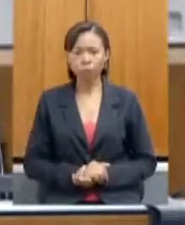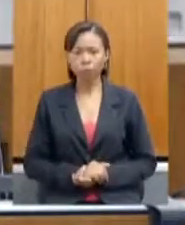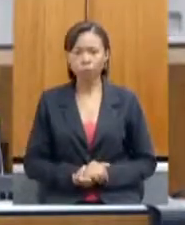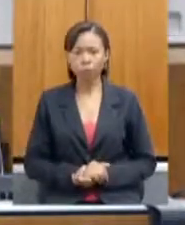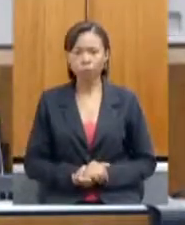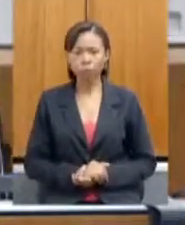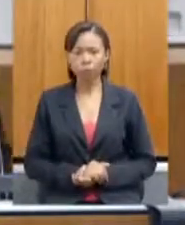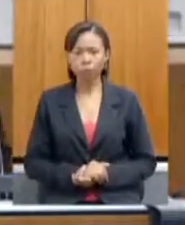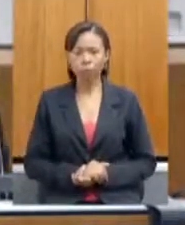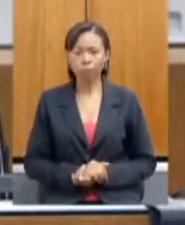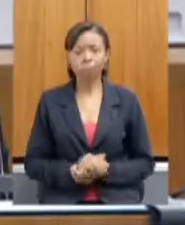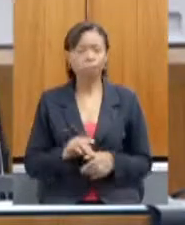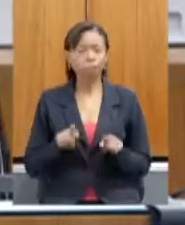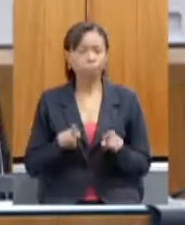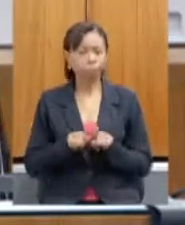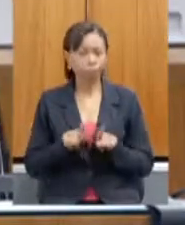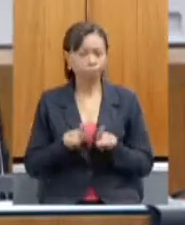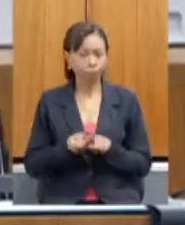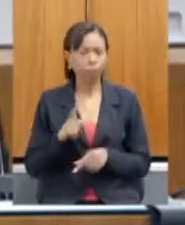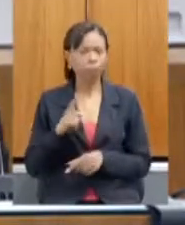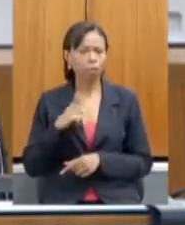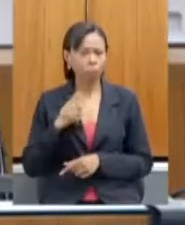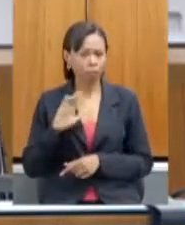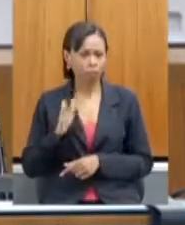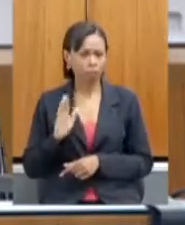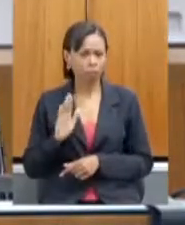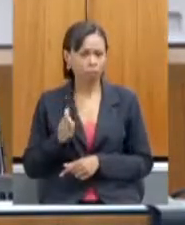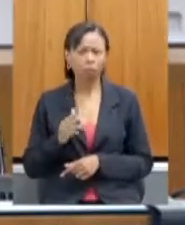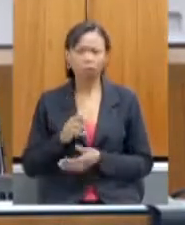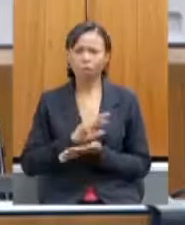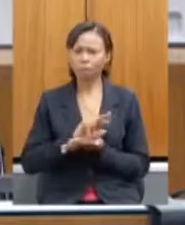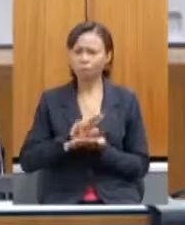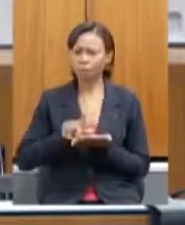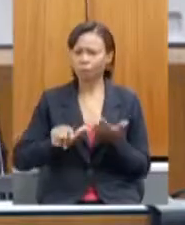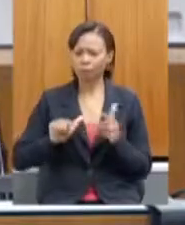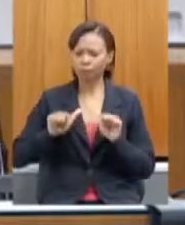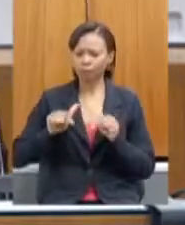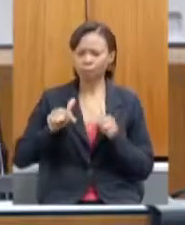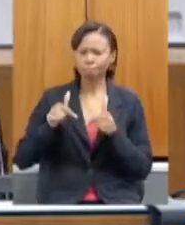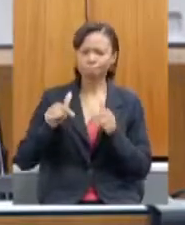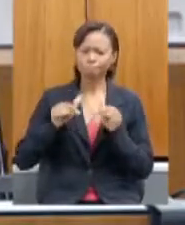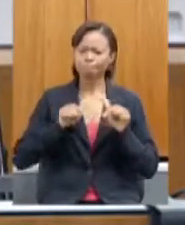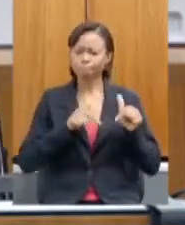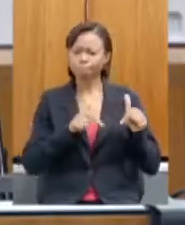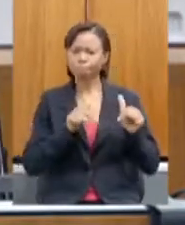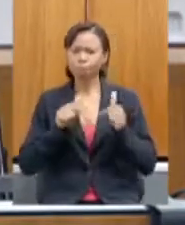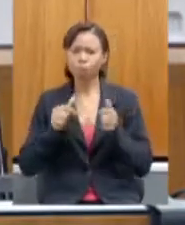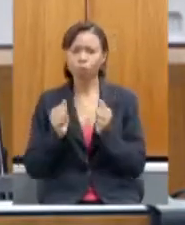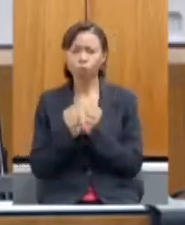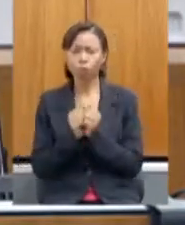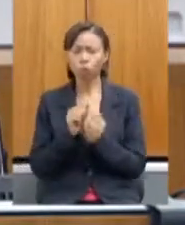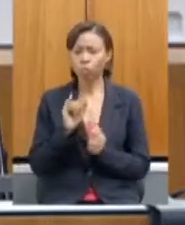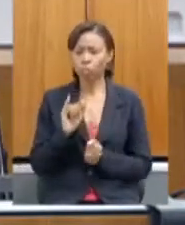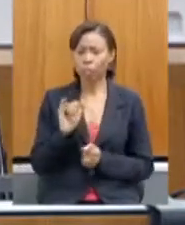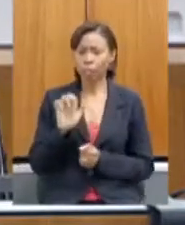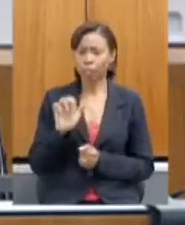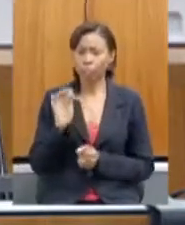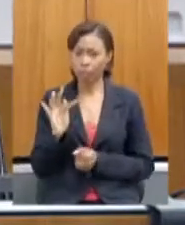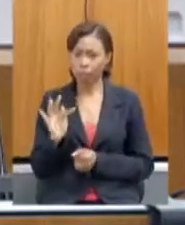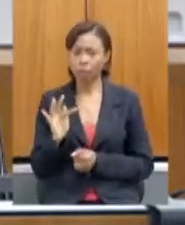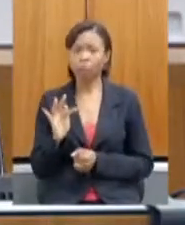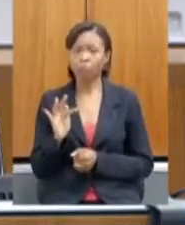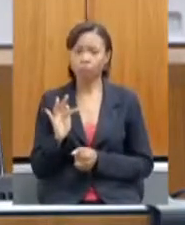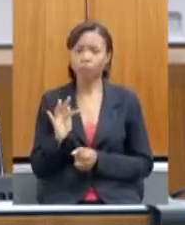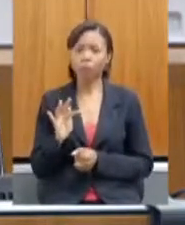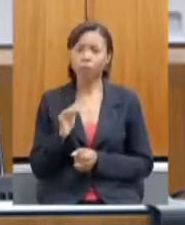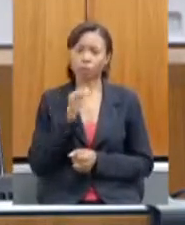Bem, tivemos também várias ações junto com o IEF, aqui cabe falar da modernização do